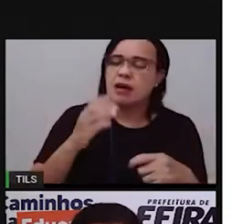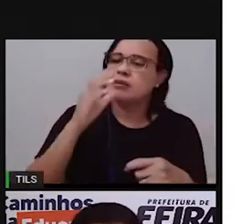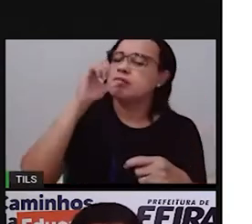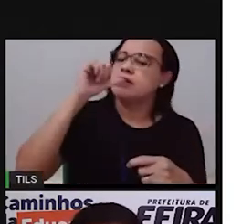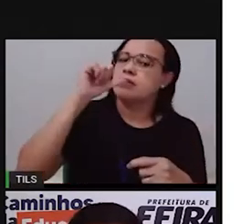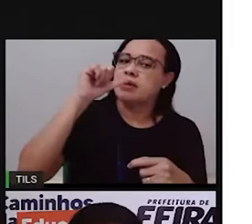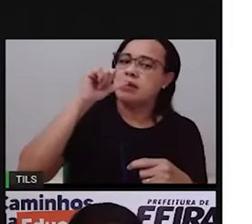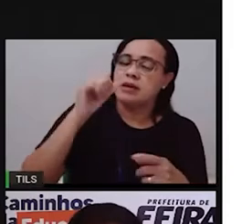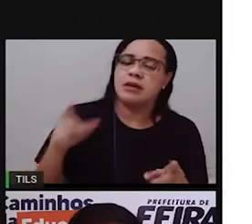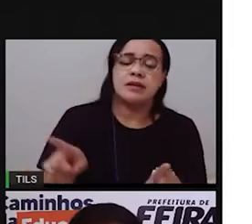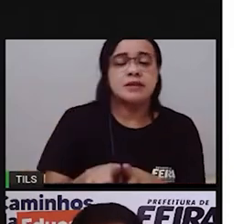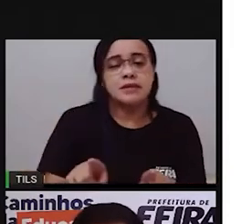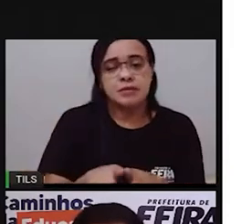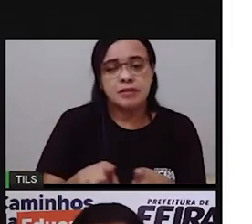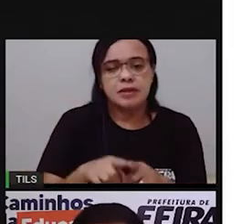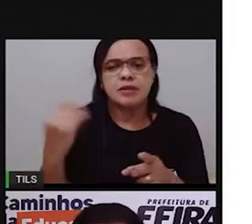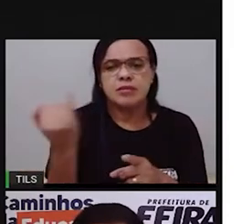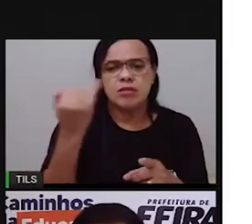infeções